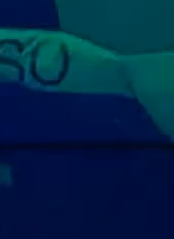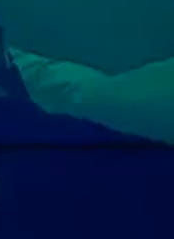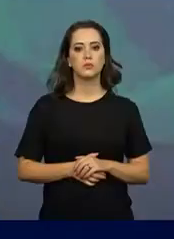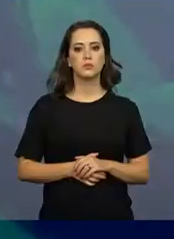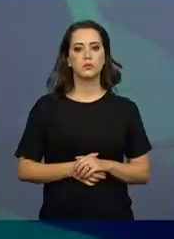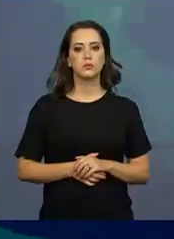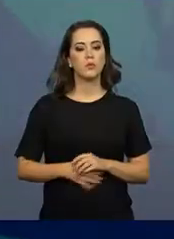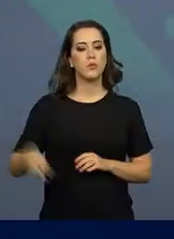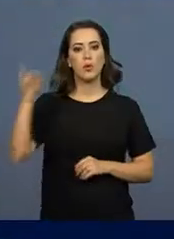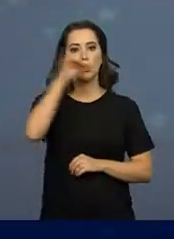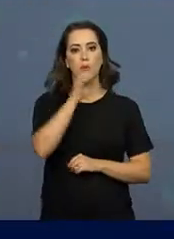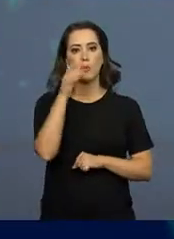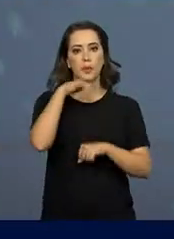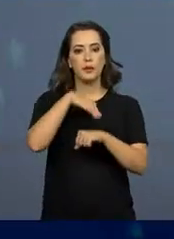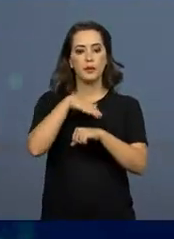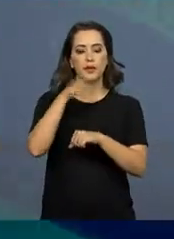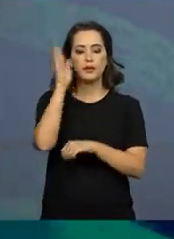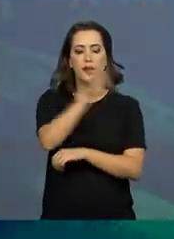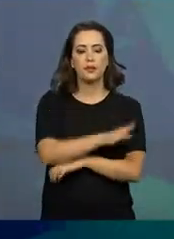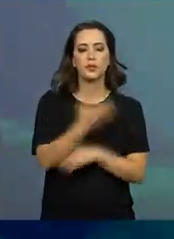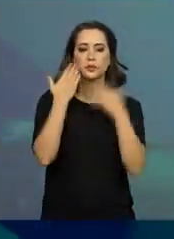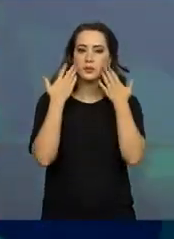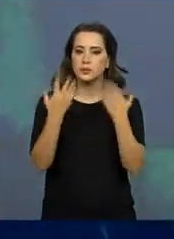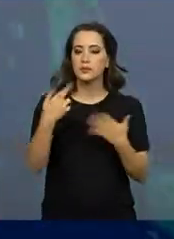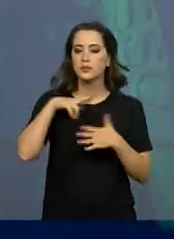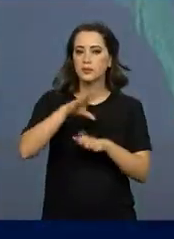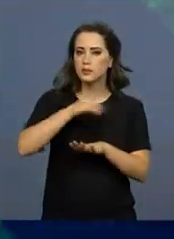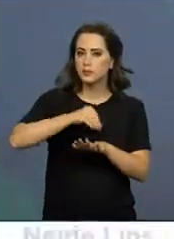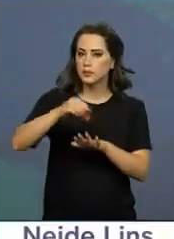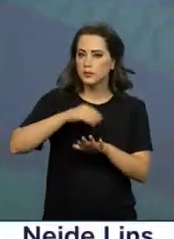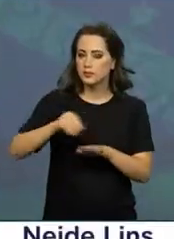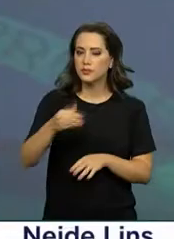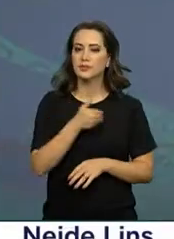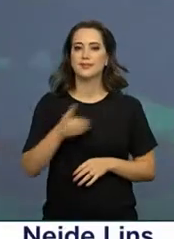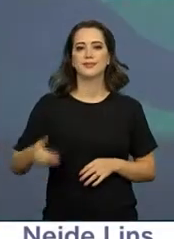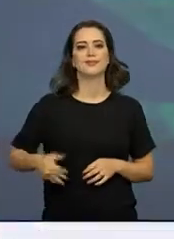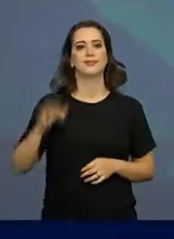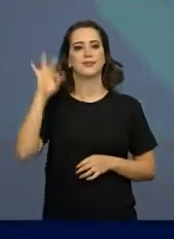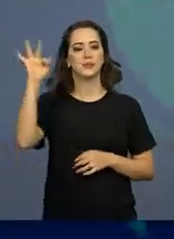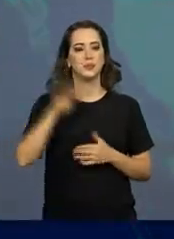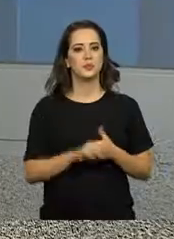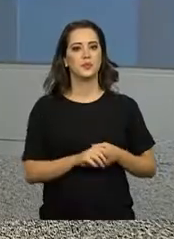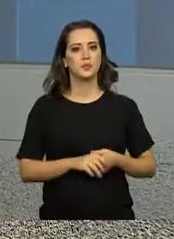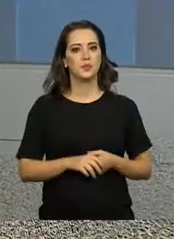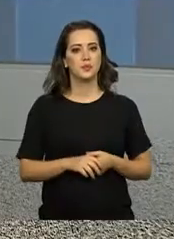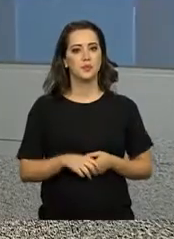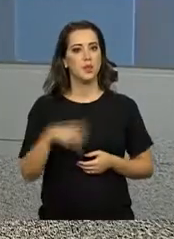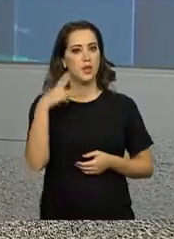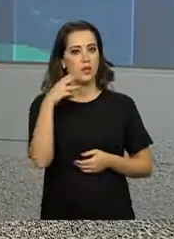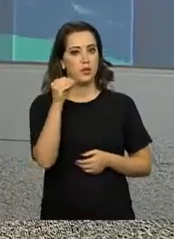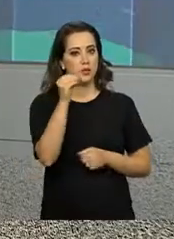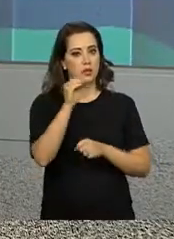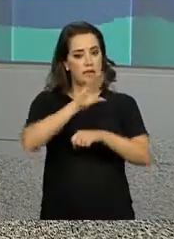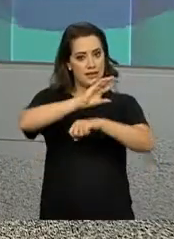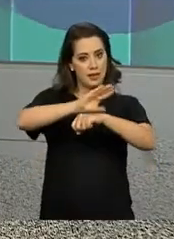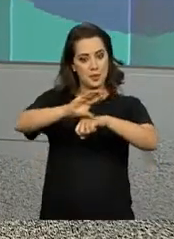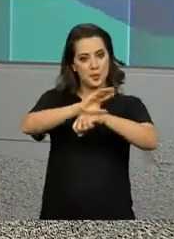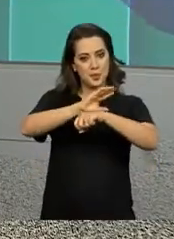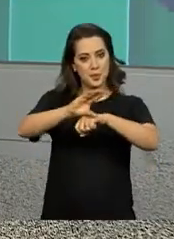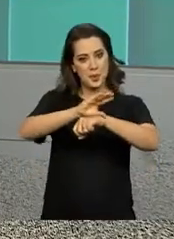Olá, boa tarde. No ar o repórter NBR com as notícias do governo federal. 30 anos da